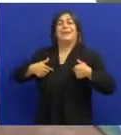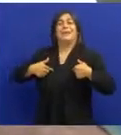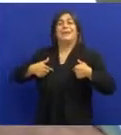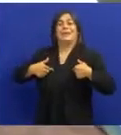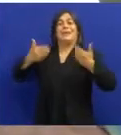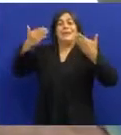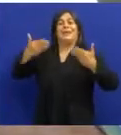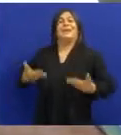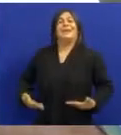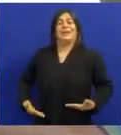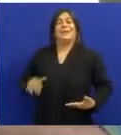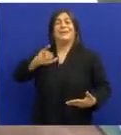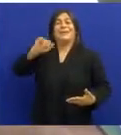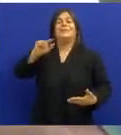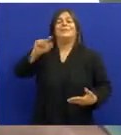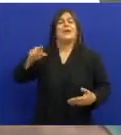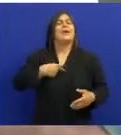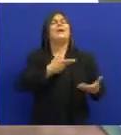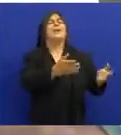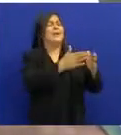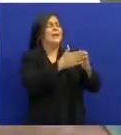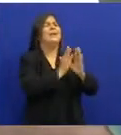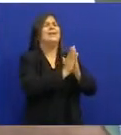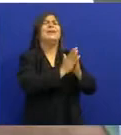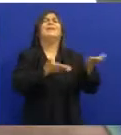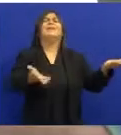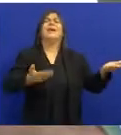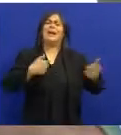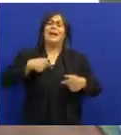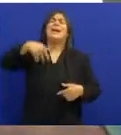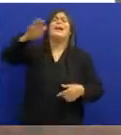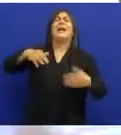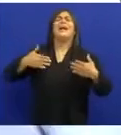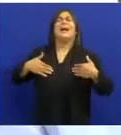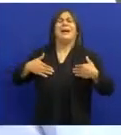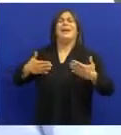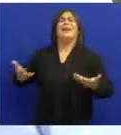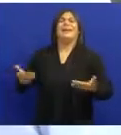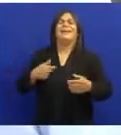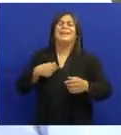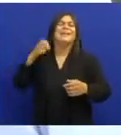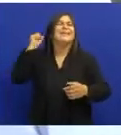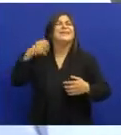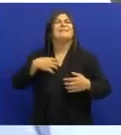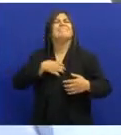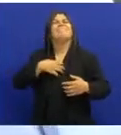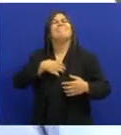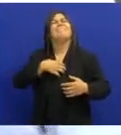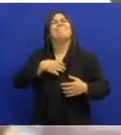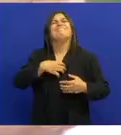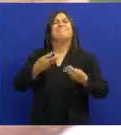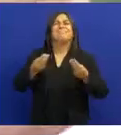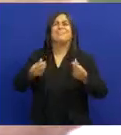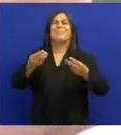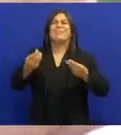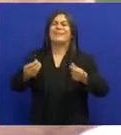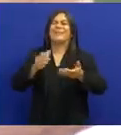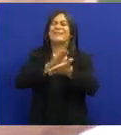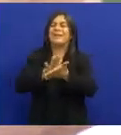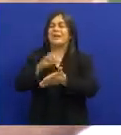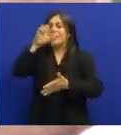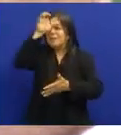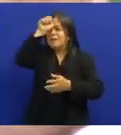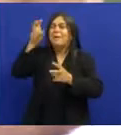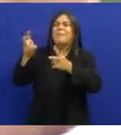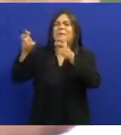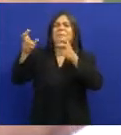É o compadre João Me diga por favor Mas quem sou eu E eu ouvi aquilo Tudo lá em casa E Jack